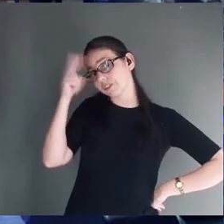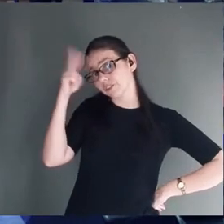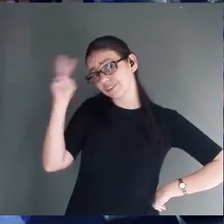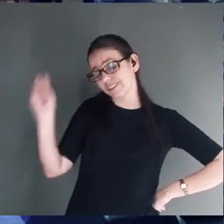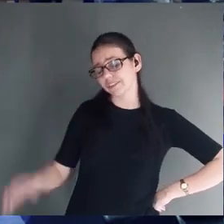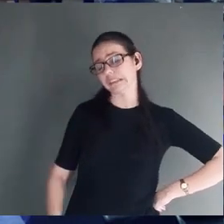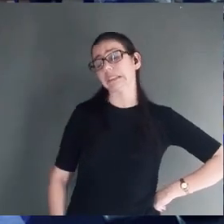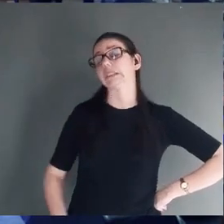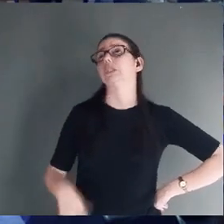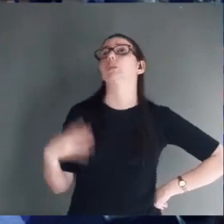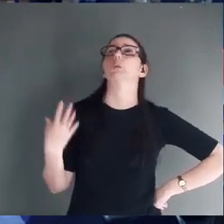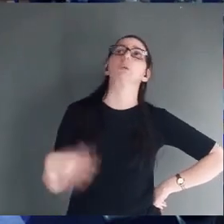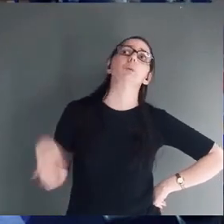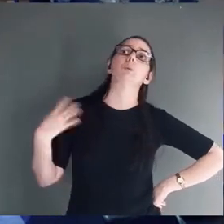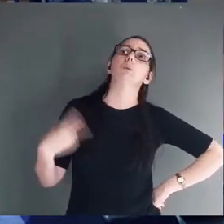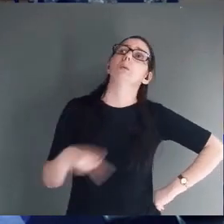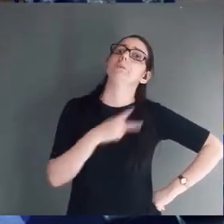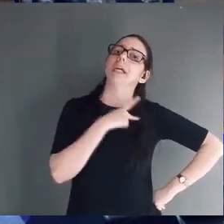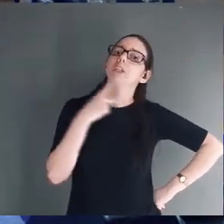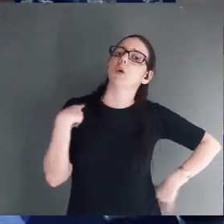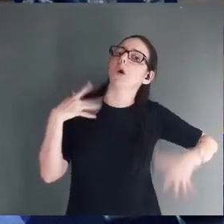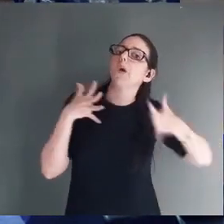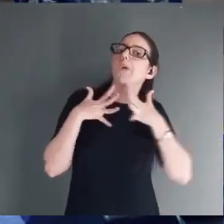Ah pastor. É complicada.